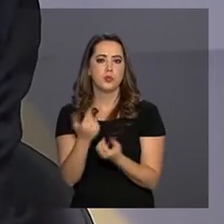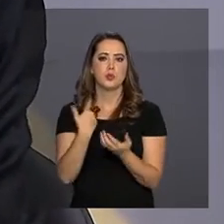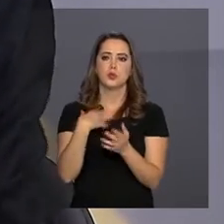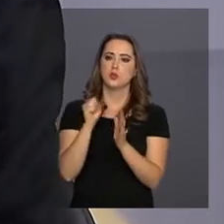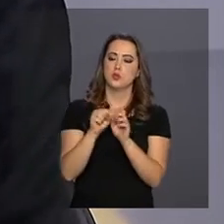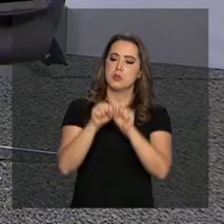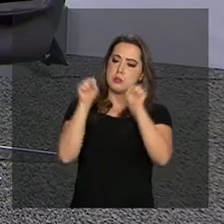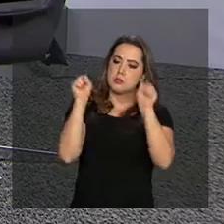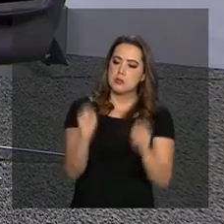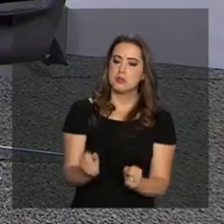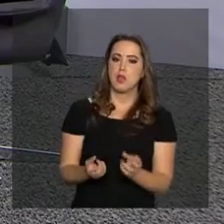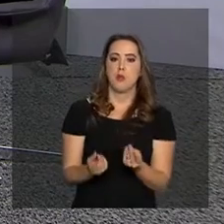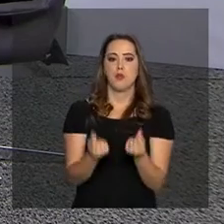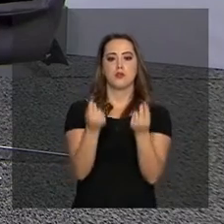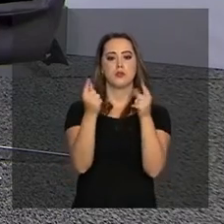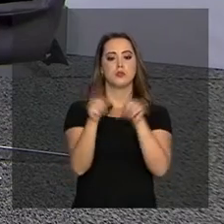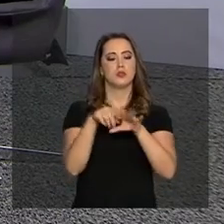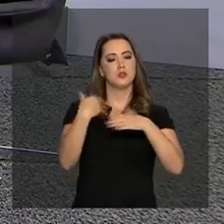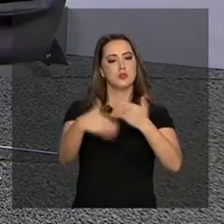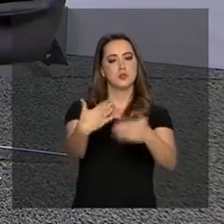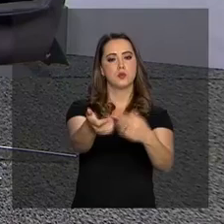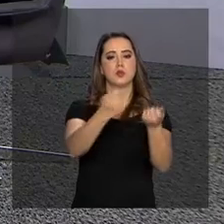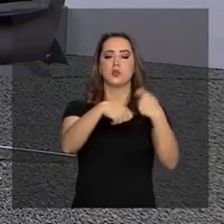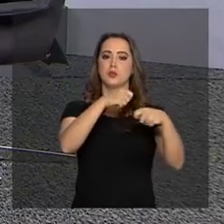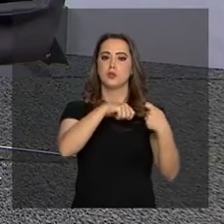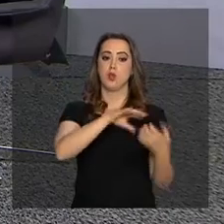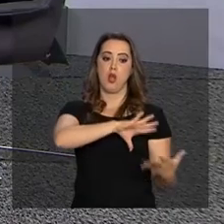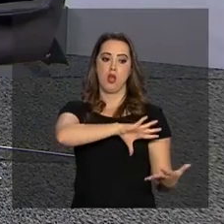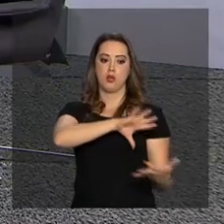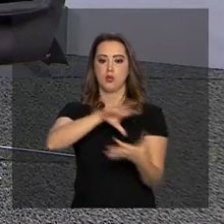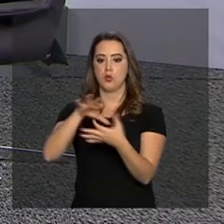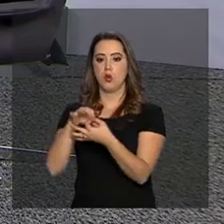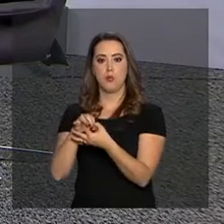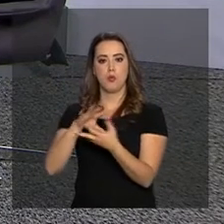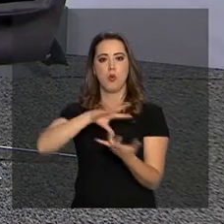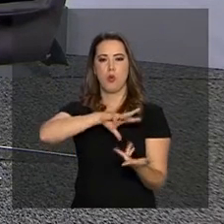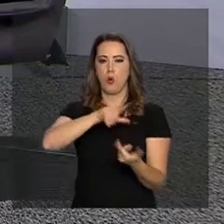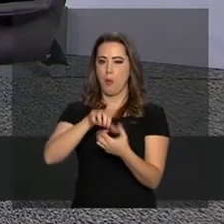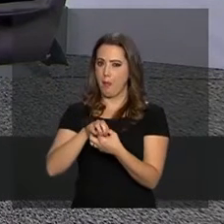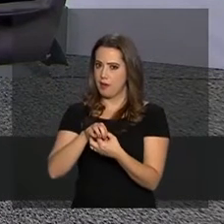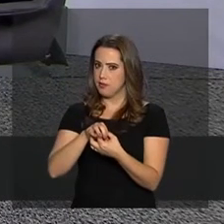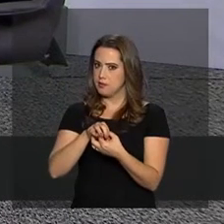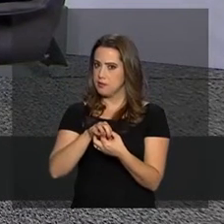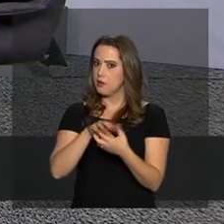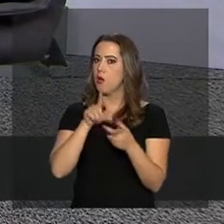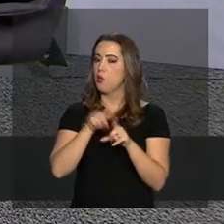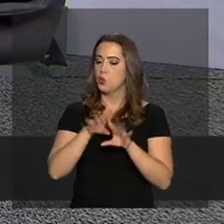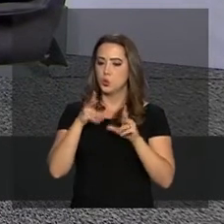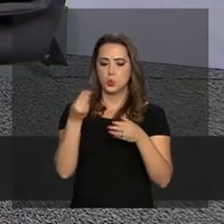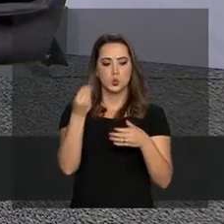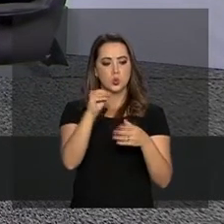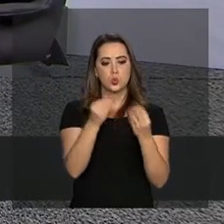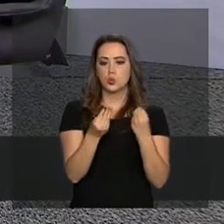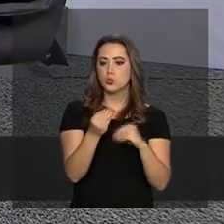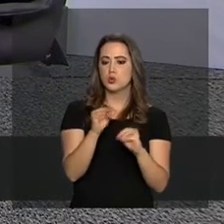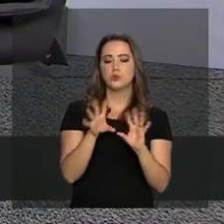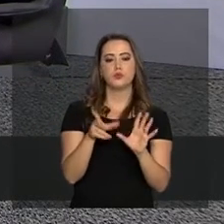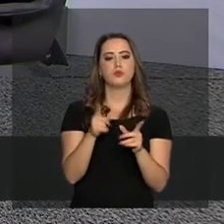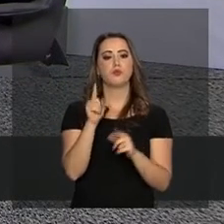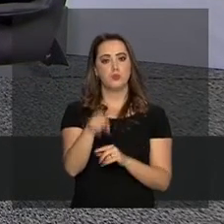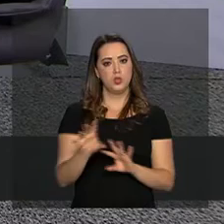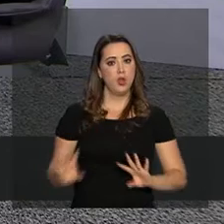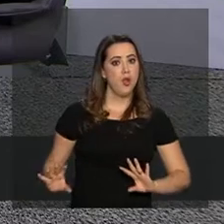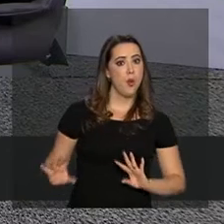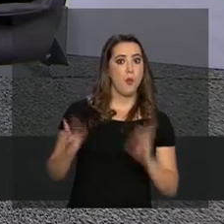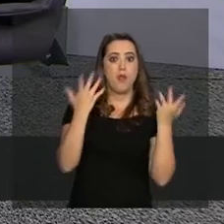desenvolvimento econômico, globalização. Quer dizer, a globalização está nisso tudo. Quer dizer, hoje em dia o mundo está globalizado. É um evento que